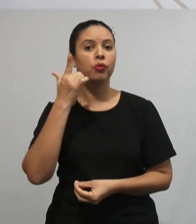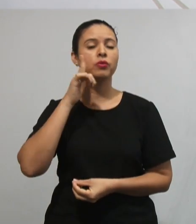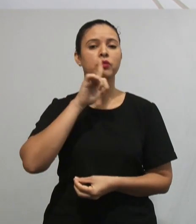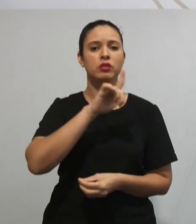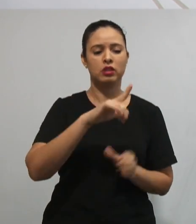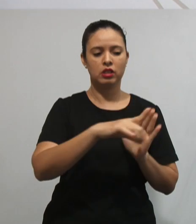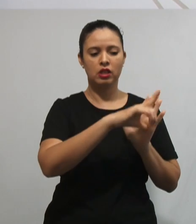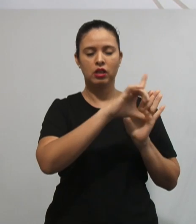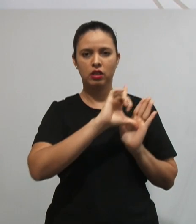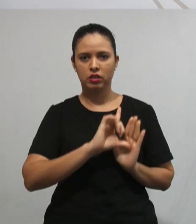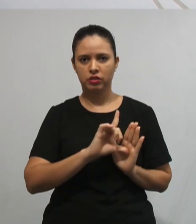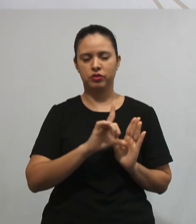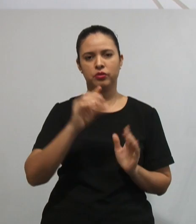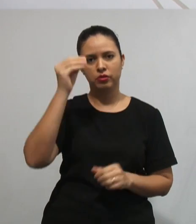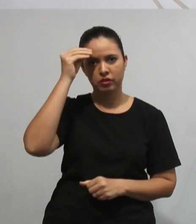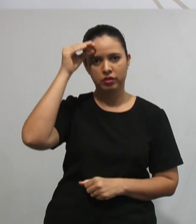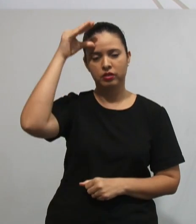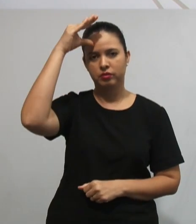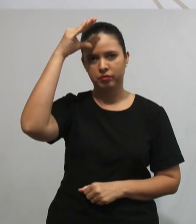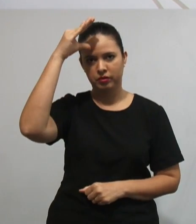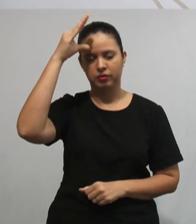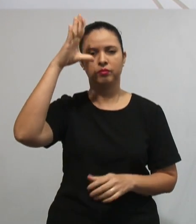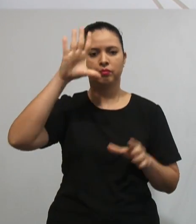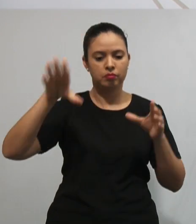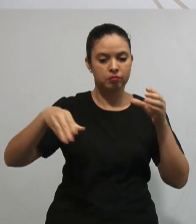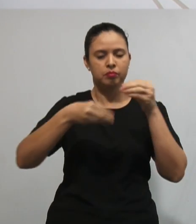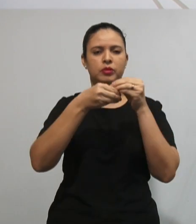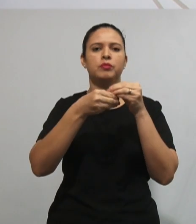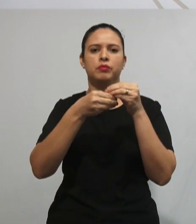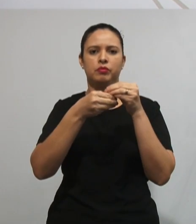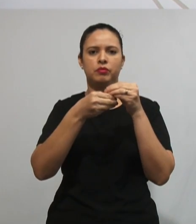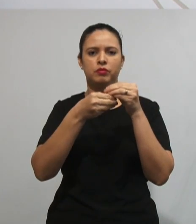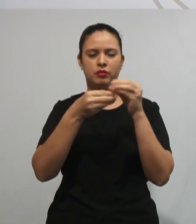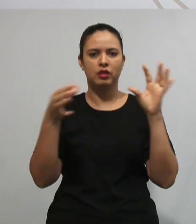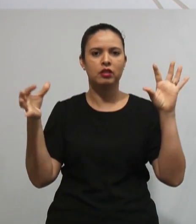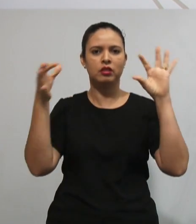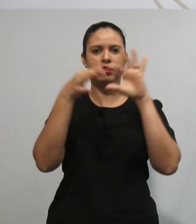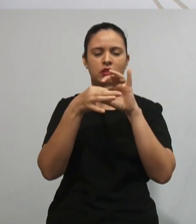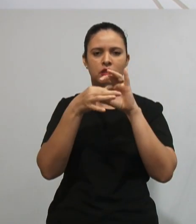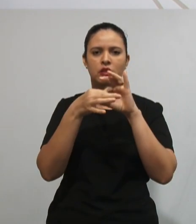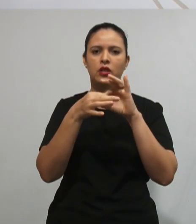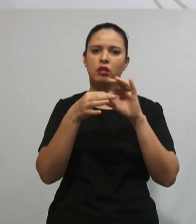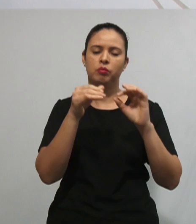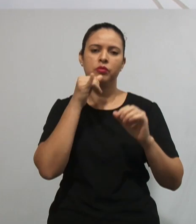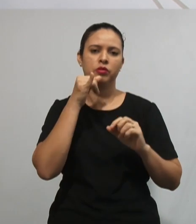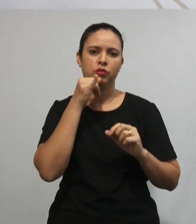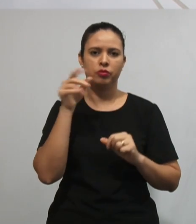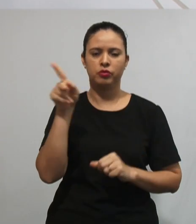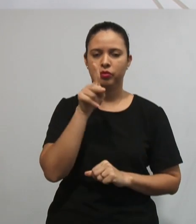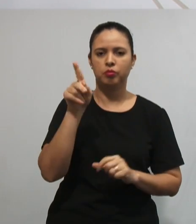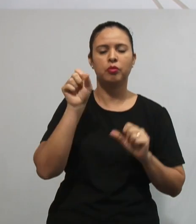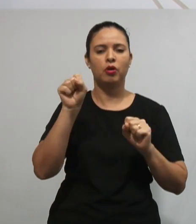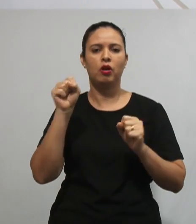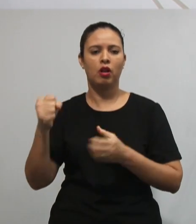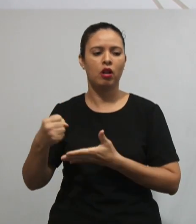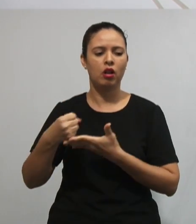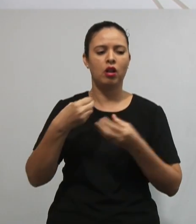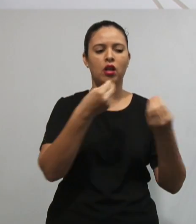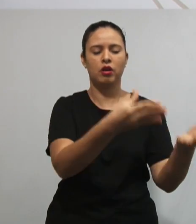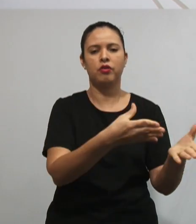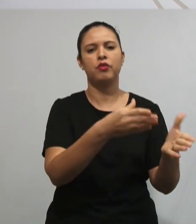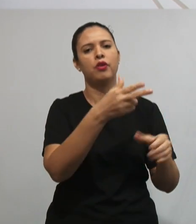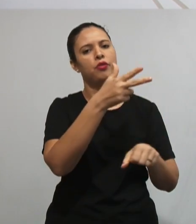esses novos conhecimentos ali se fixarem. Então, o professor pode levar um vídeo, o professor pode levar um outro